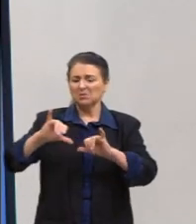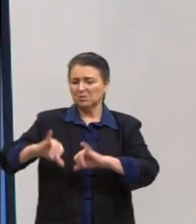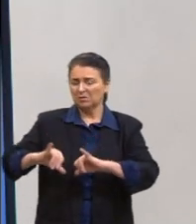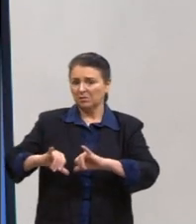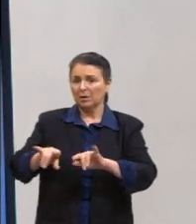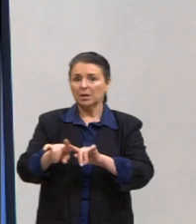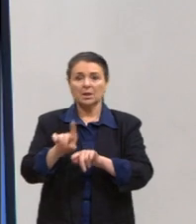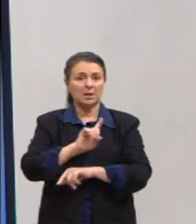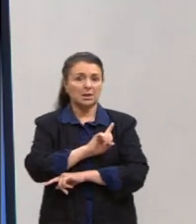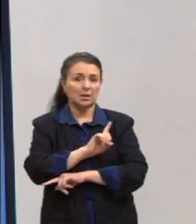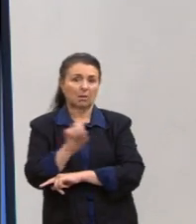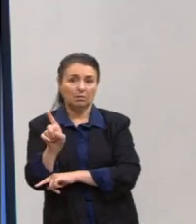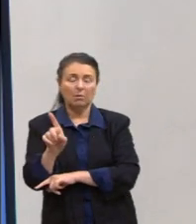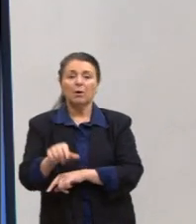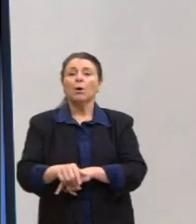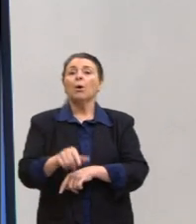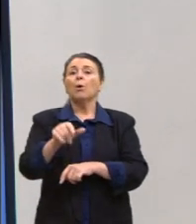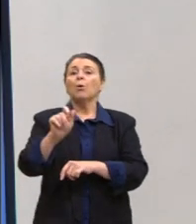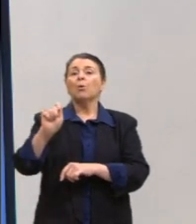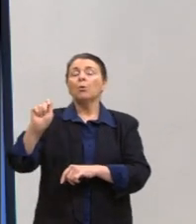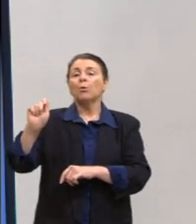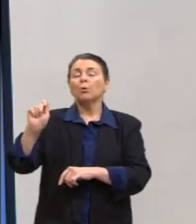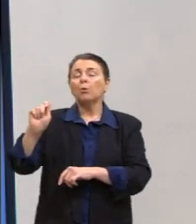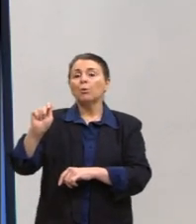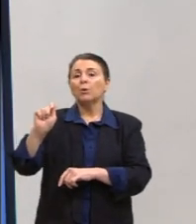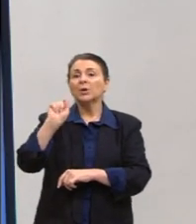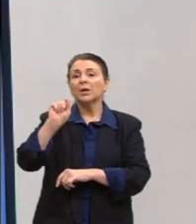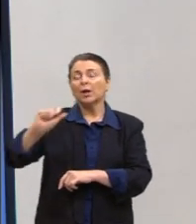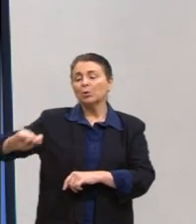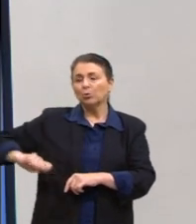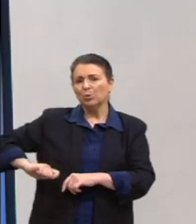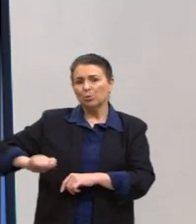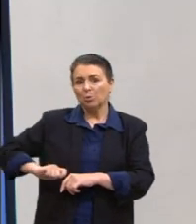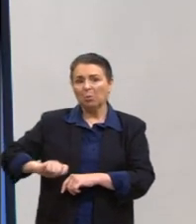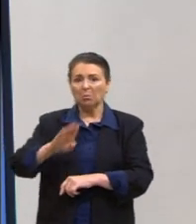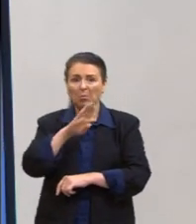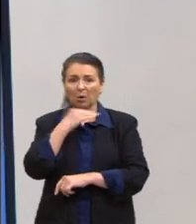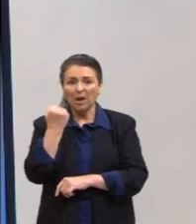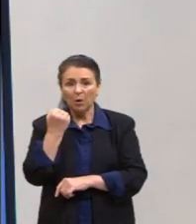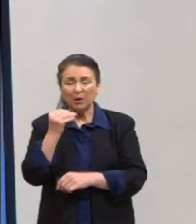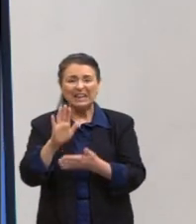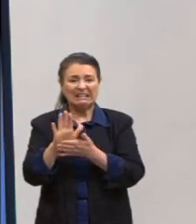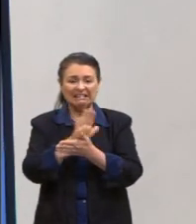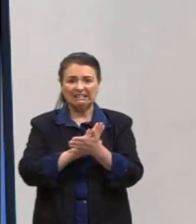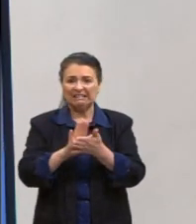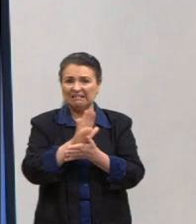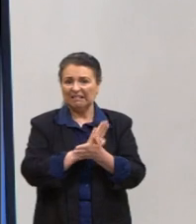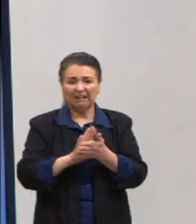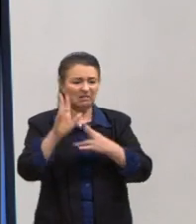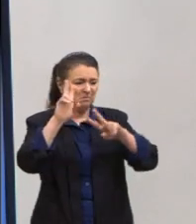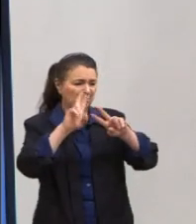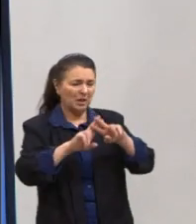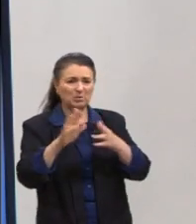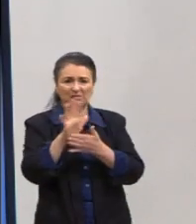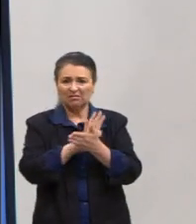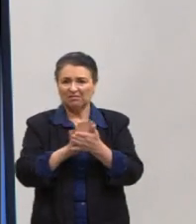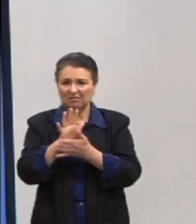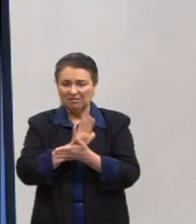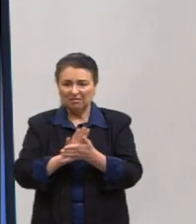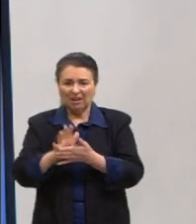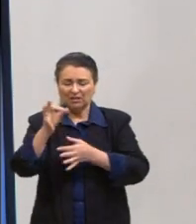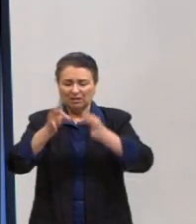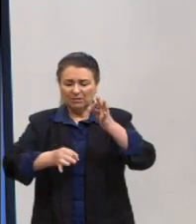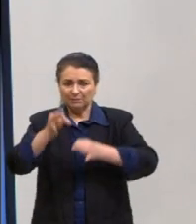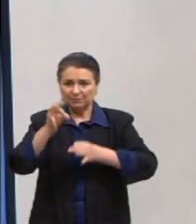morreram, grande parte deles, no conforto do seu lar, sem serem julgados, sem serem expostos, tiveram